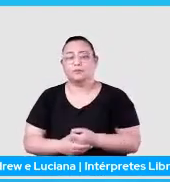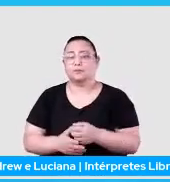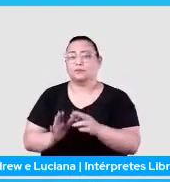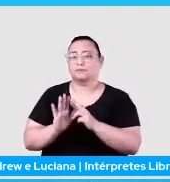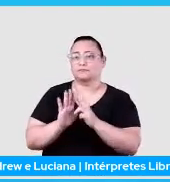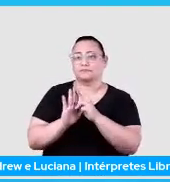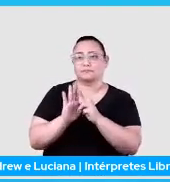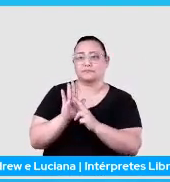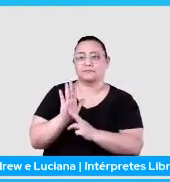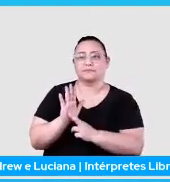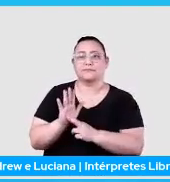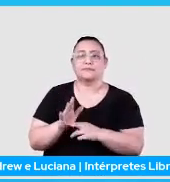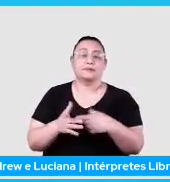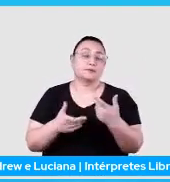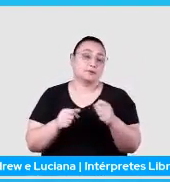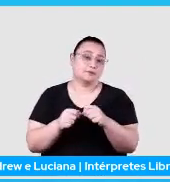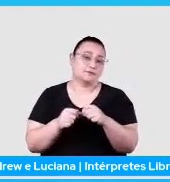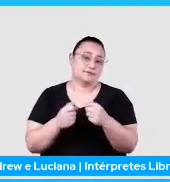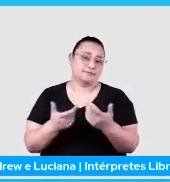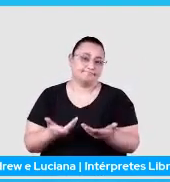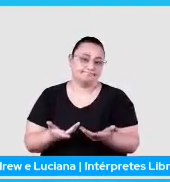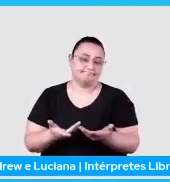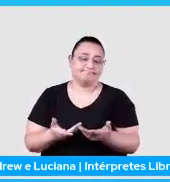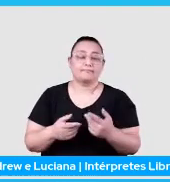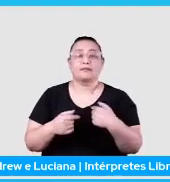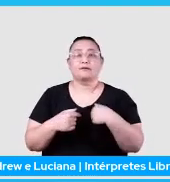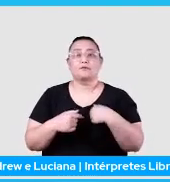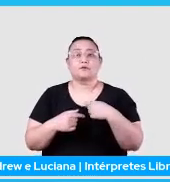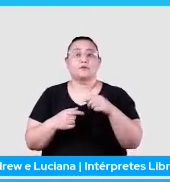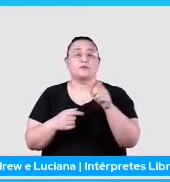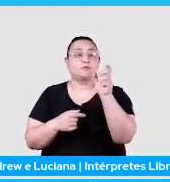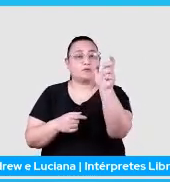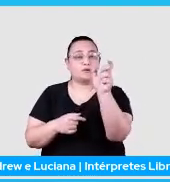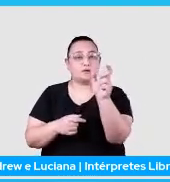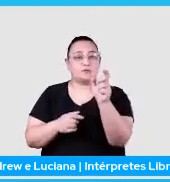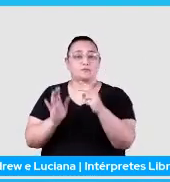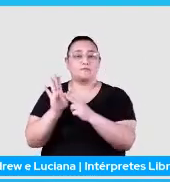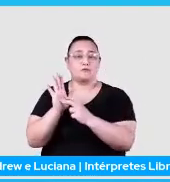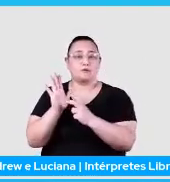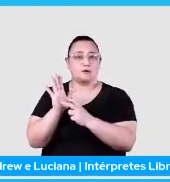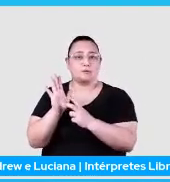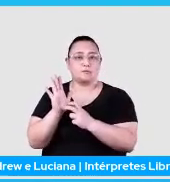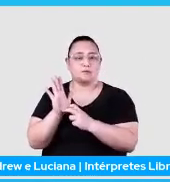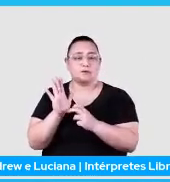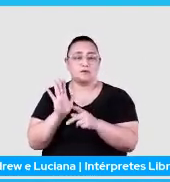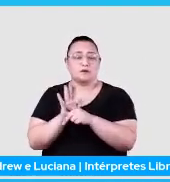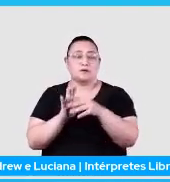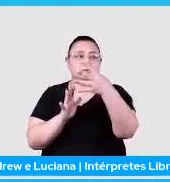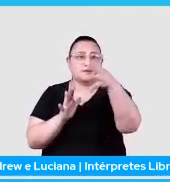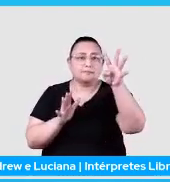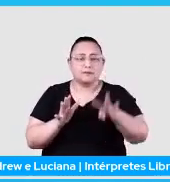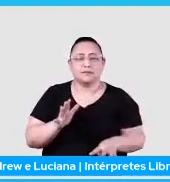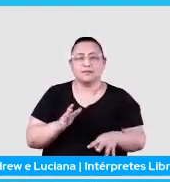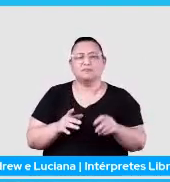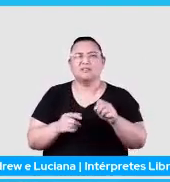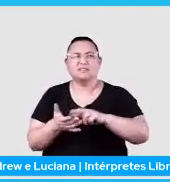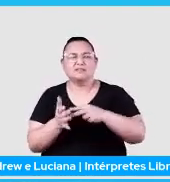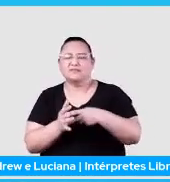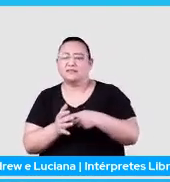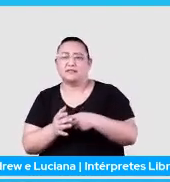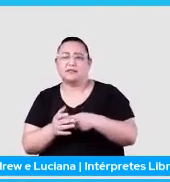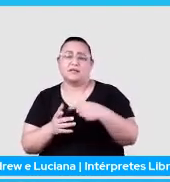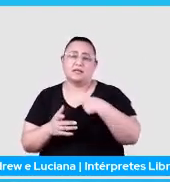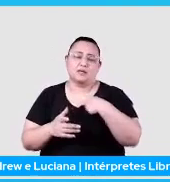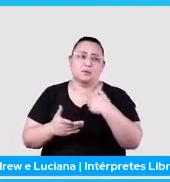aí, o que eu faço? Eu pego o vocabulário dessa minha planilha. O que é pegar o vocabulário? Eu meio que,